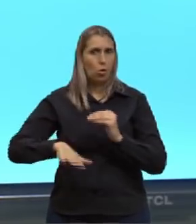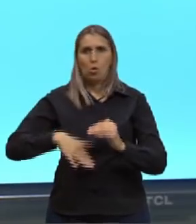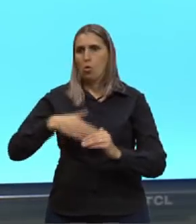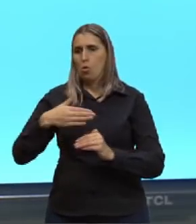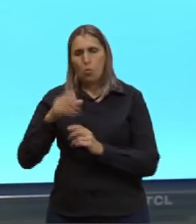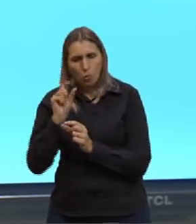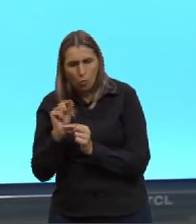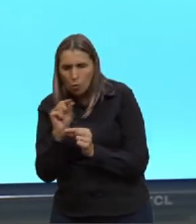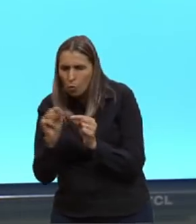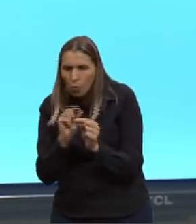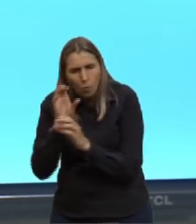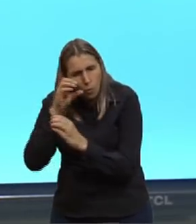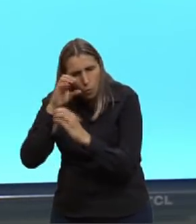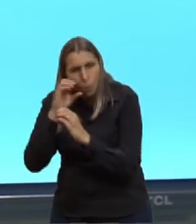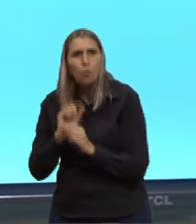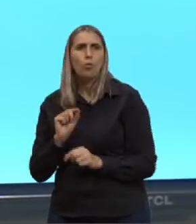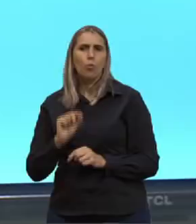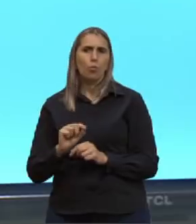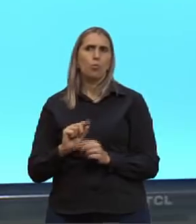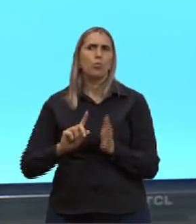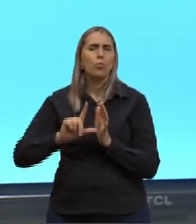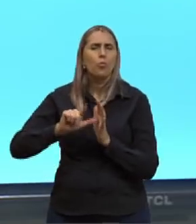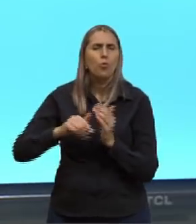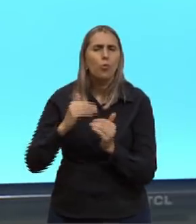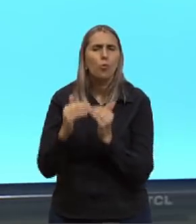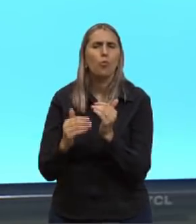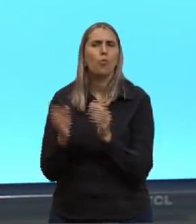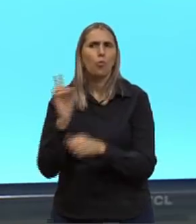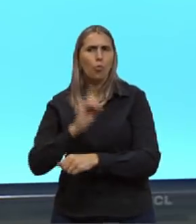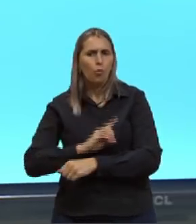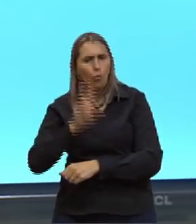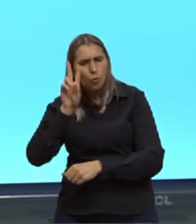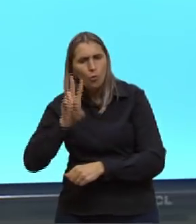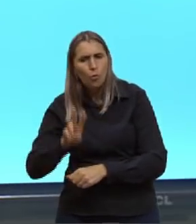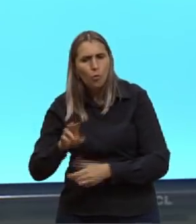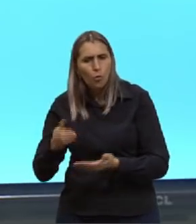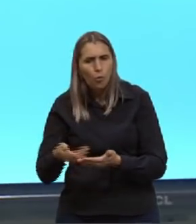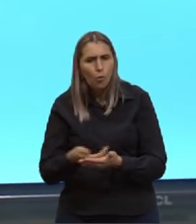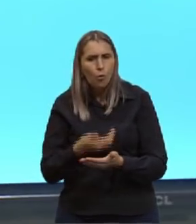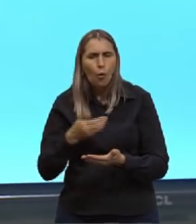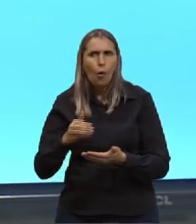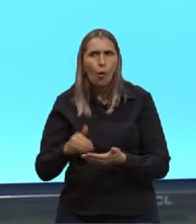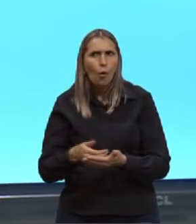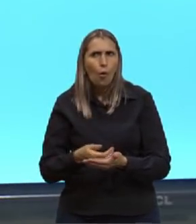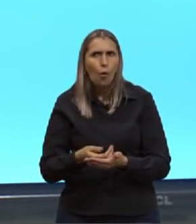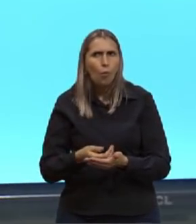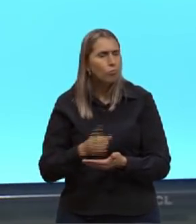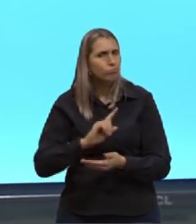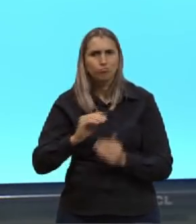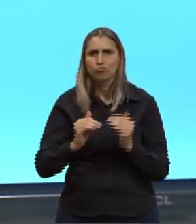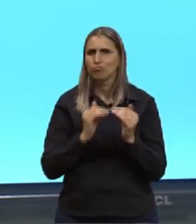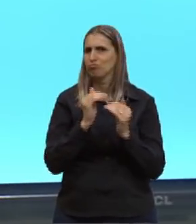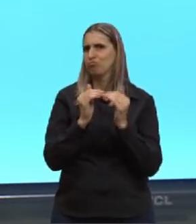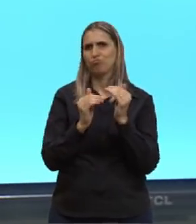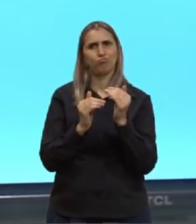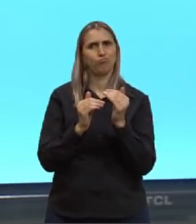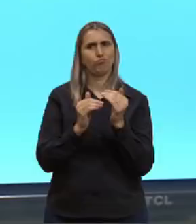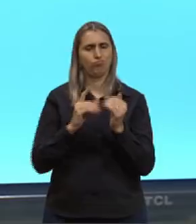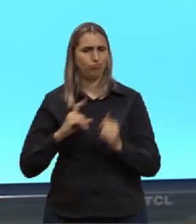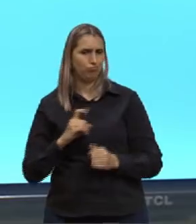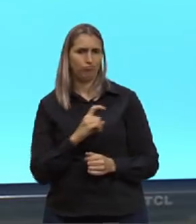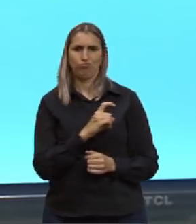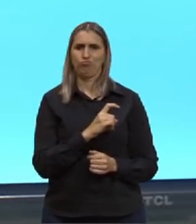micro-organismos. Após alguns dias, ele viu que o caldo nutritivo não desenvolveu nenhum micro